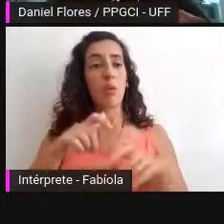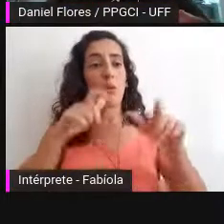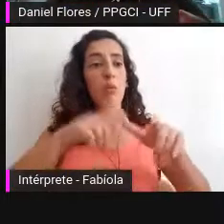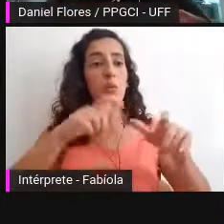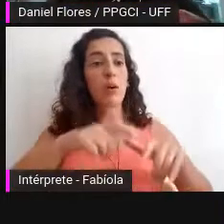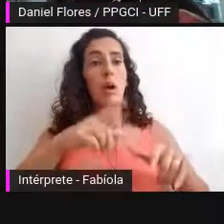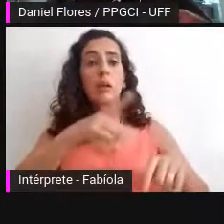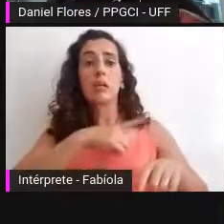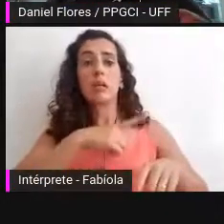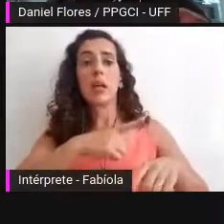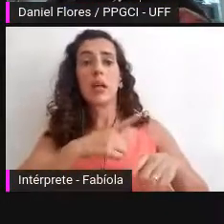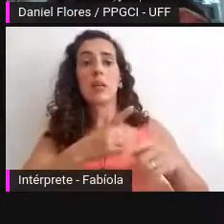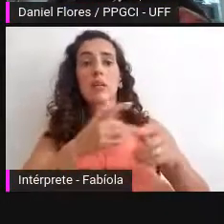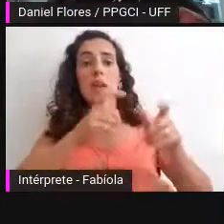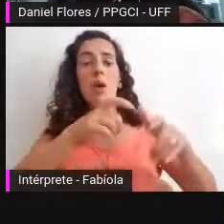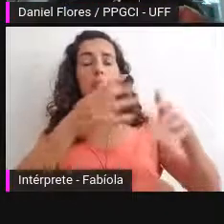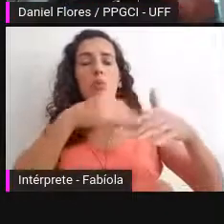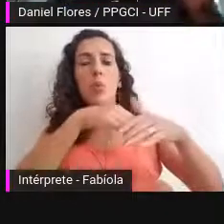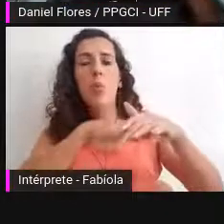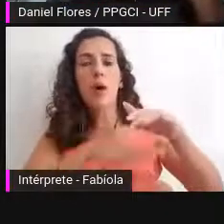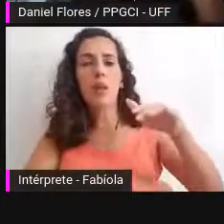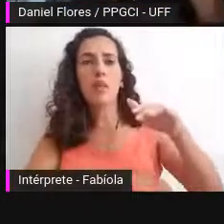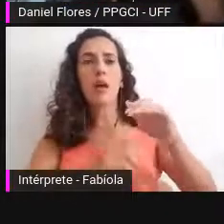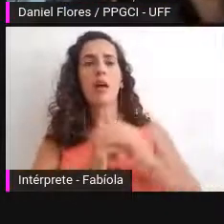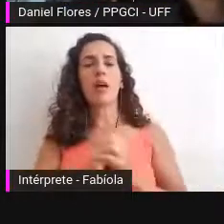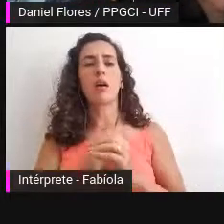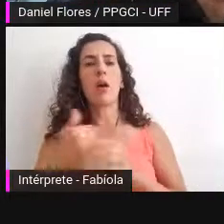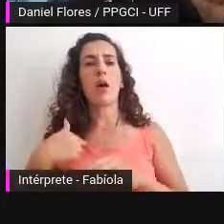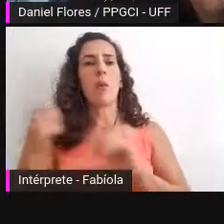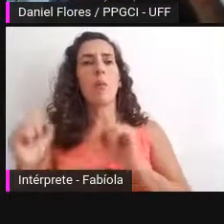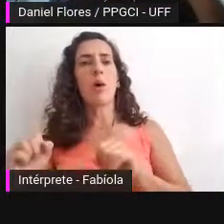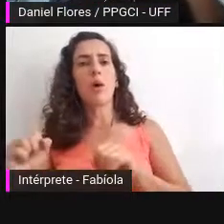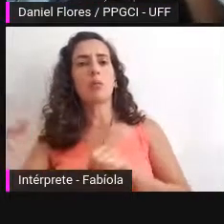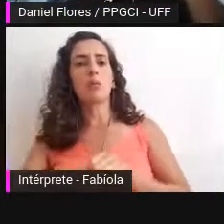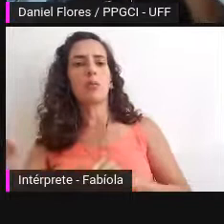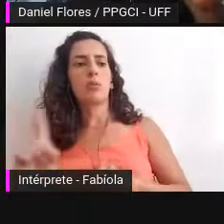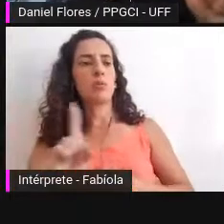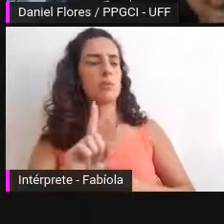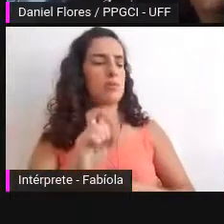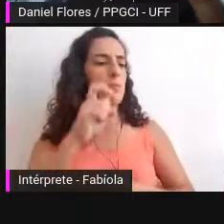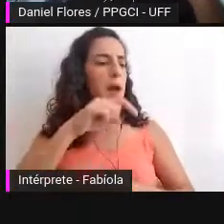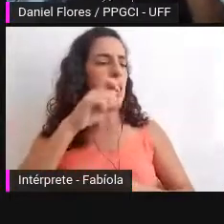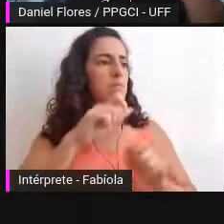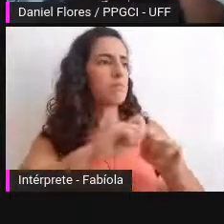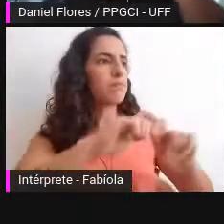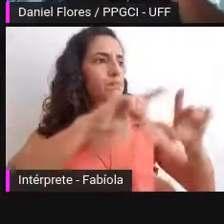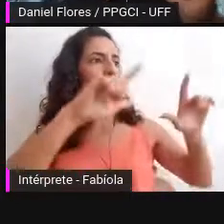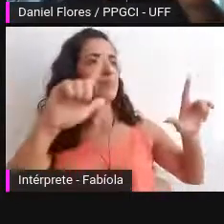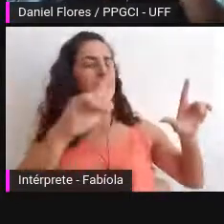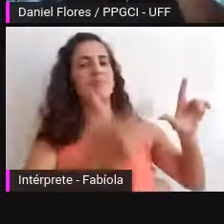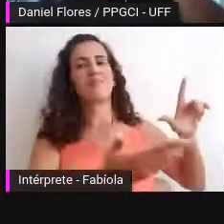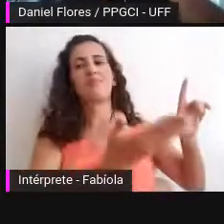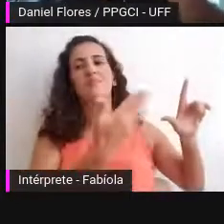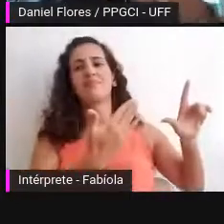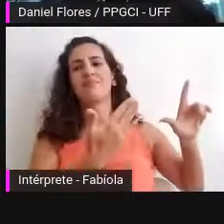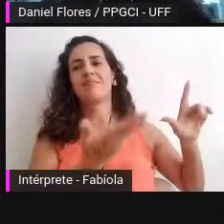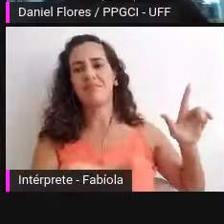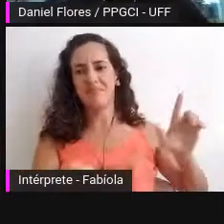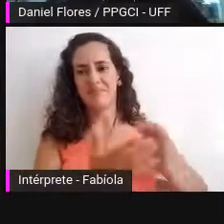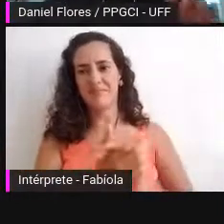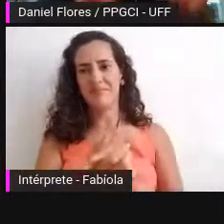esse lugar de ativação as plataformas de acesso e transparência